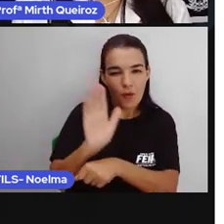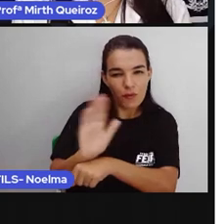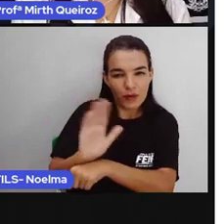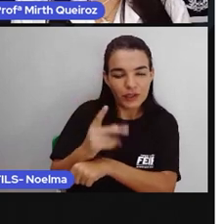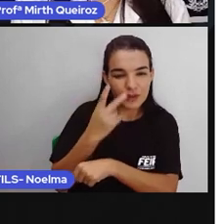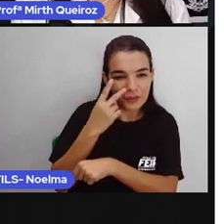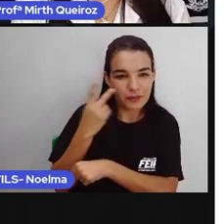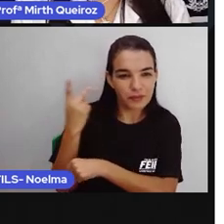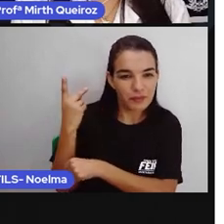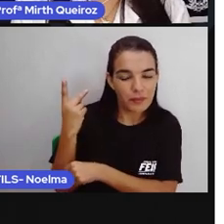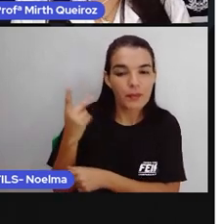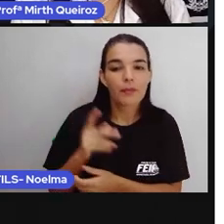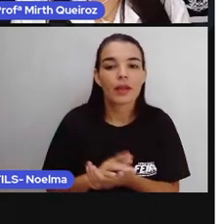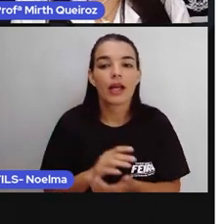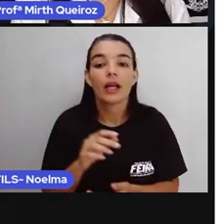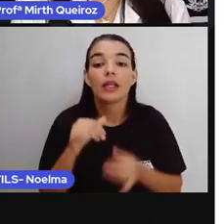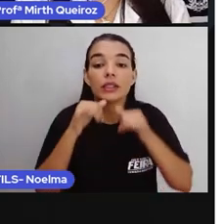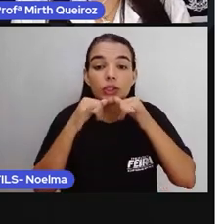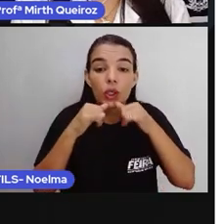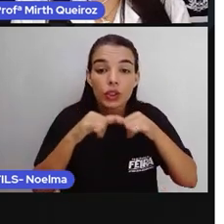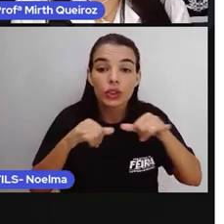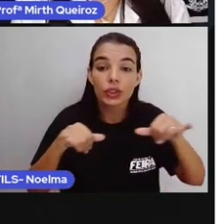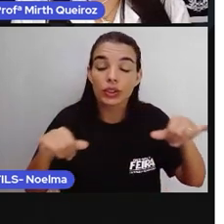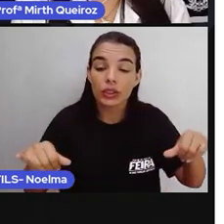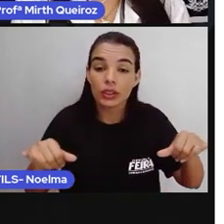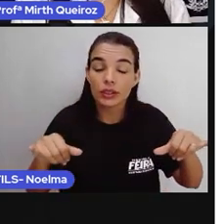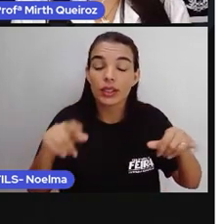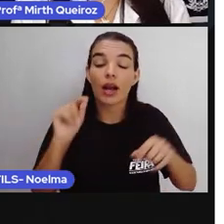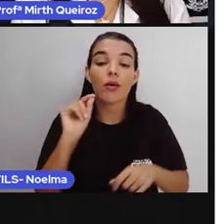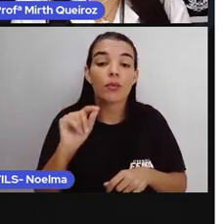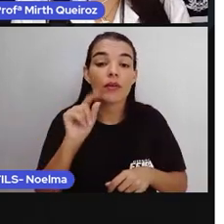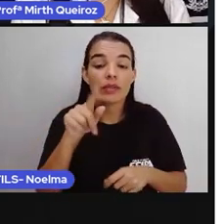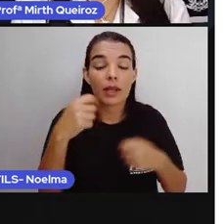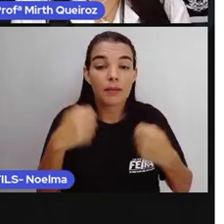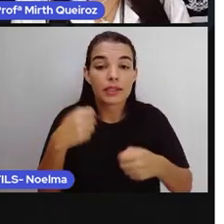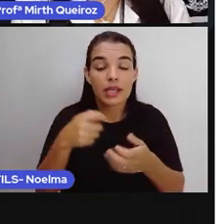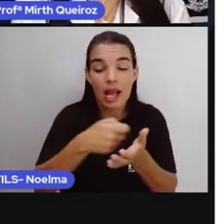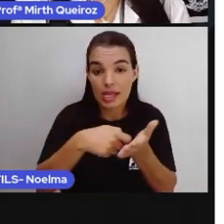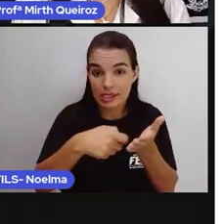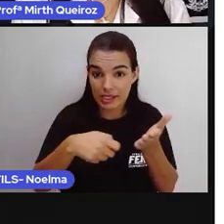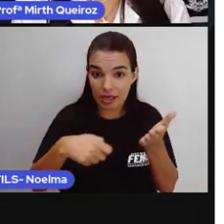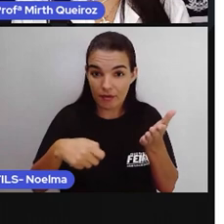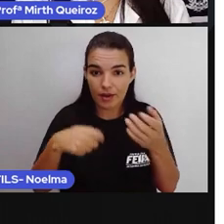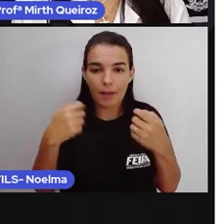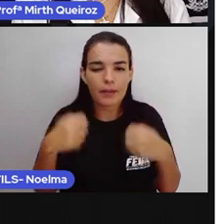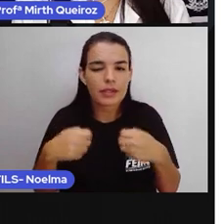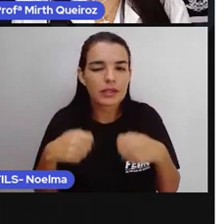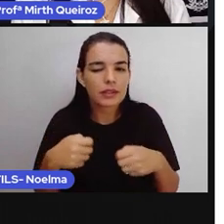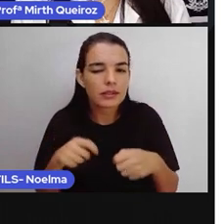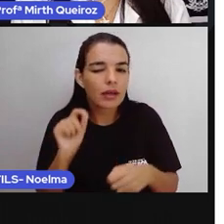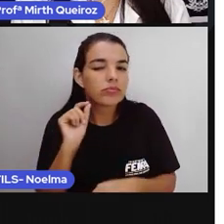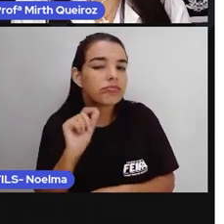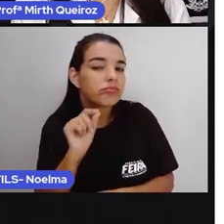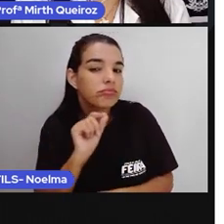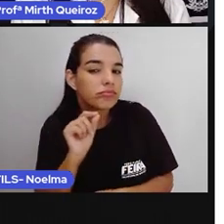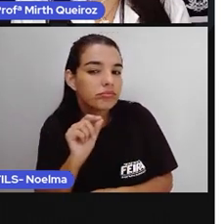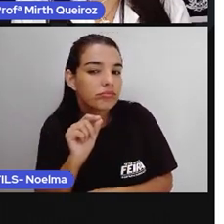vídeo, né? Que a notícia, ao você escrever uma notícia, ela deve ser feita de forma